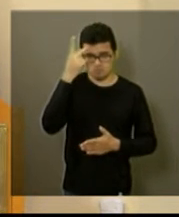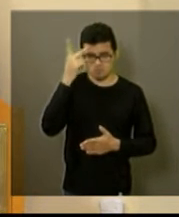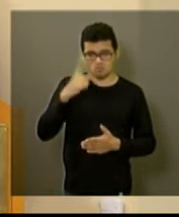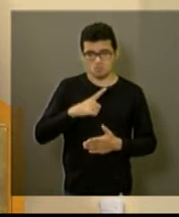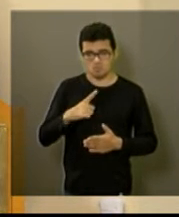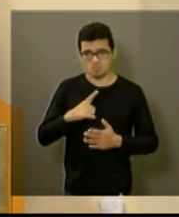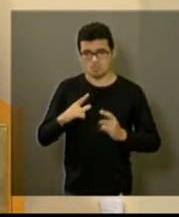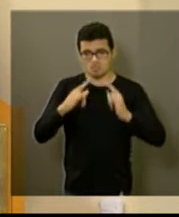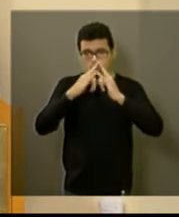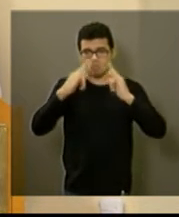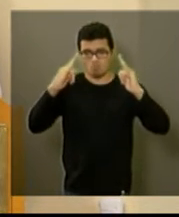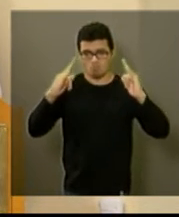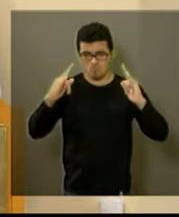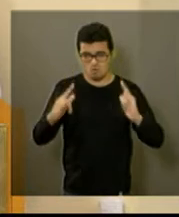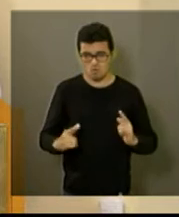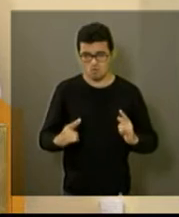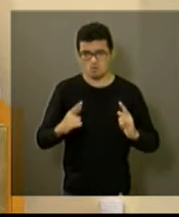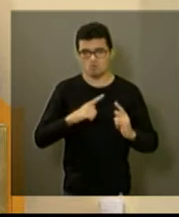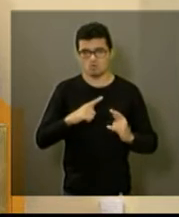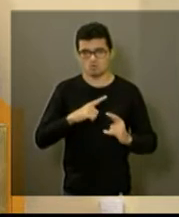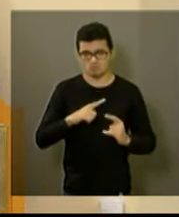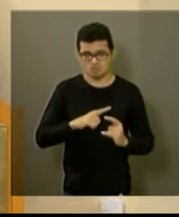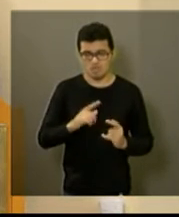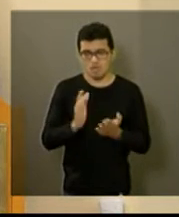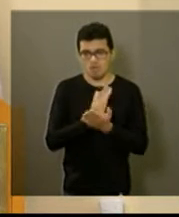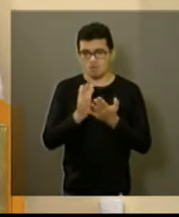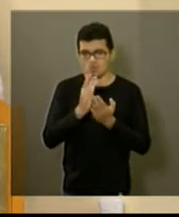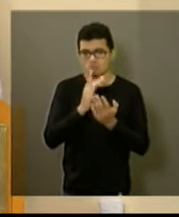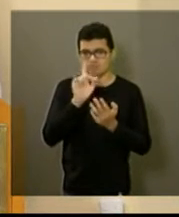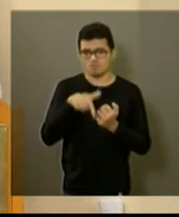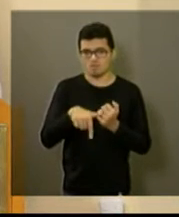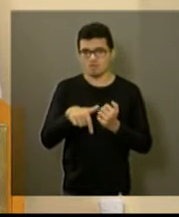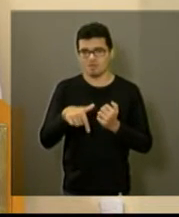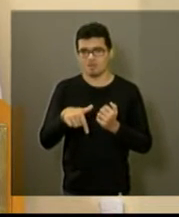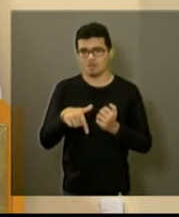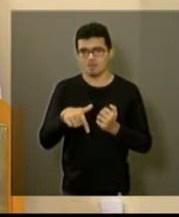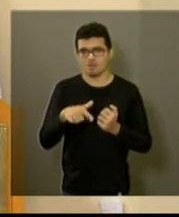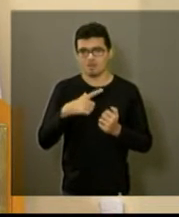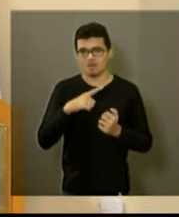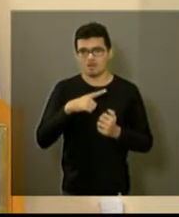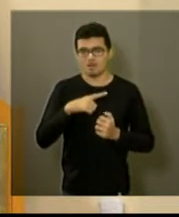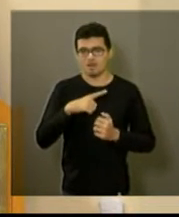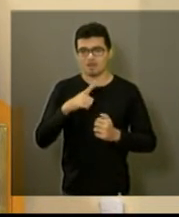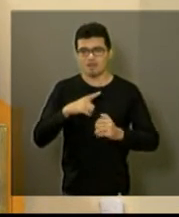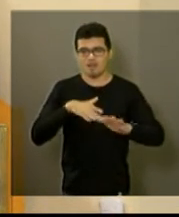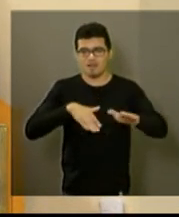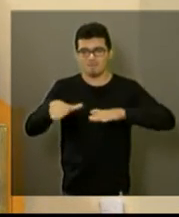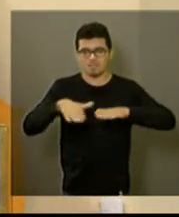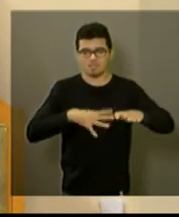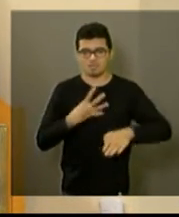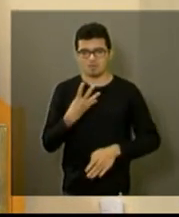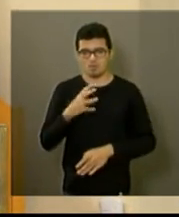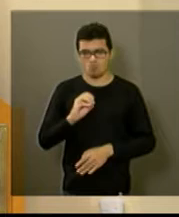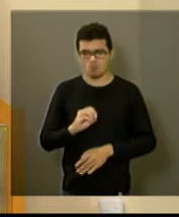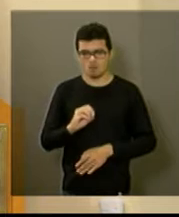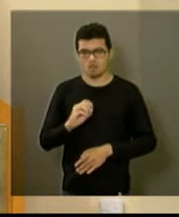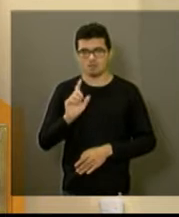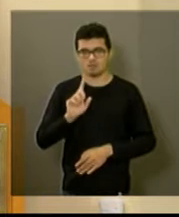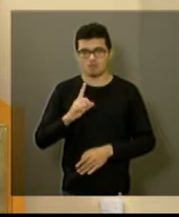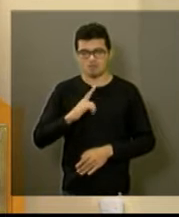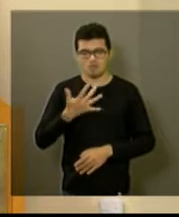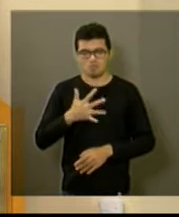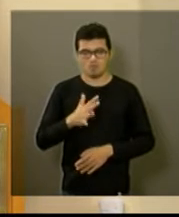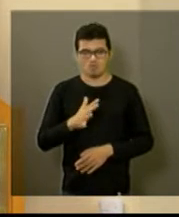barracos, que nem teve algumas denúncias que chegaram. Na própria Avenida 40, lá do Romildo da Barbieri, alguns